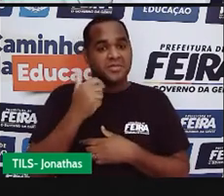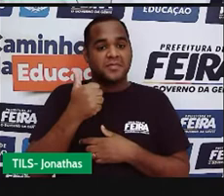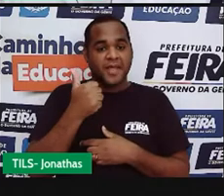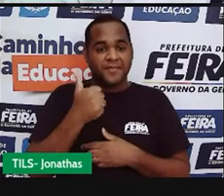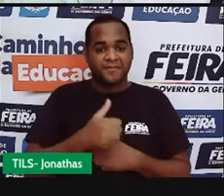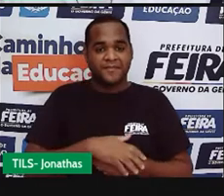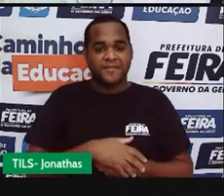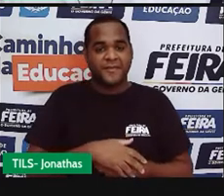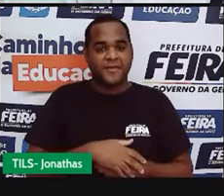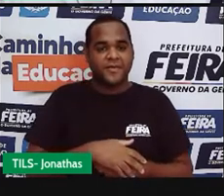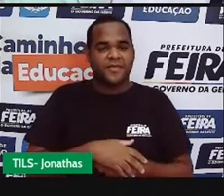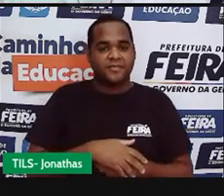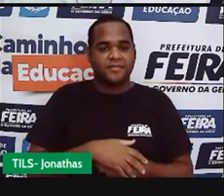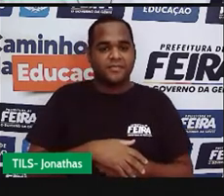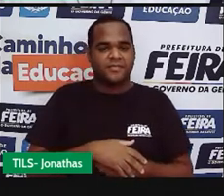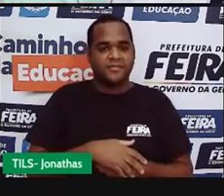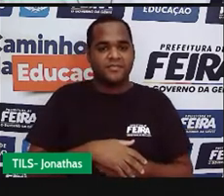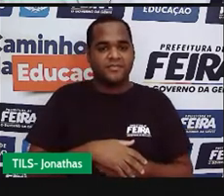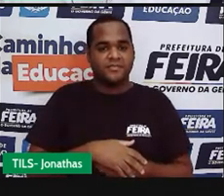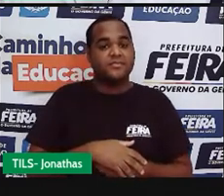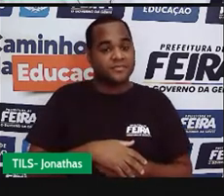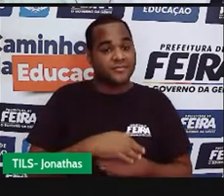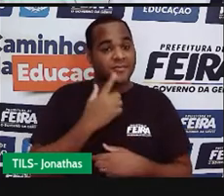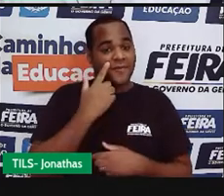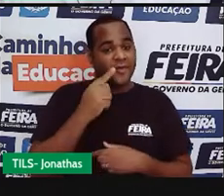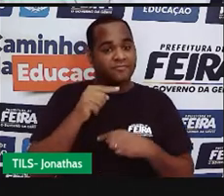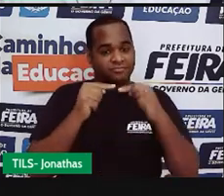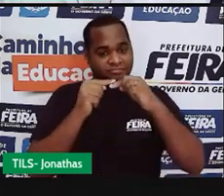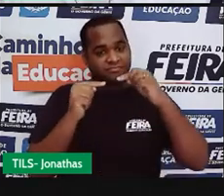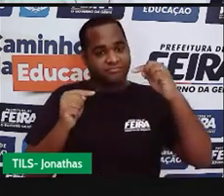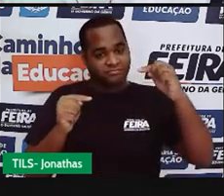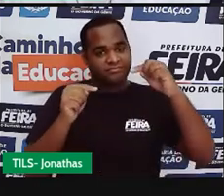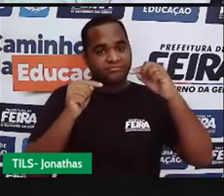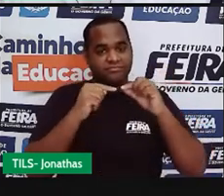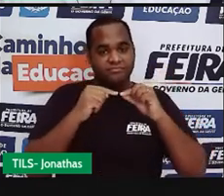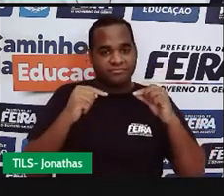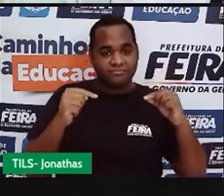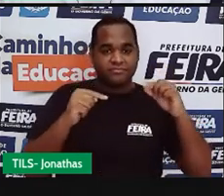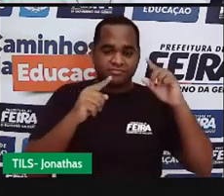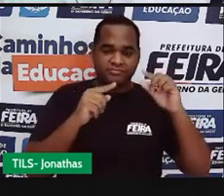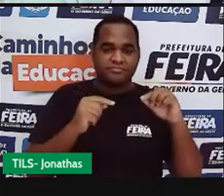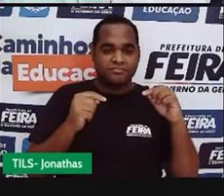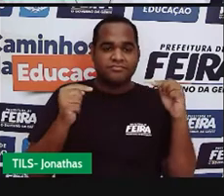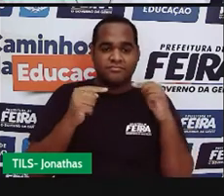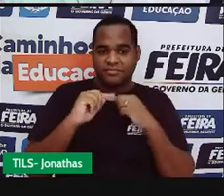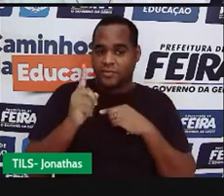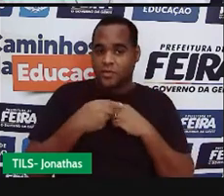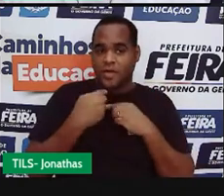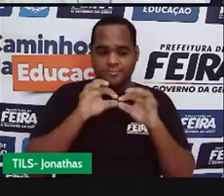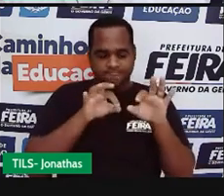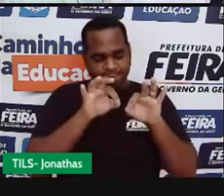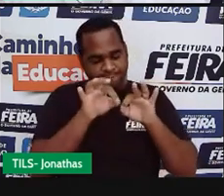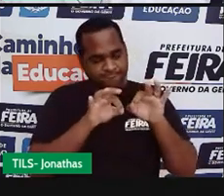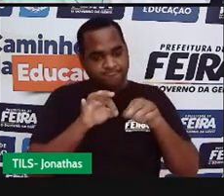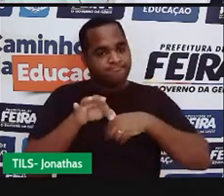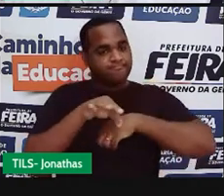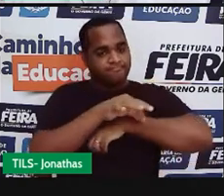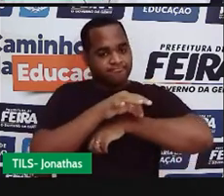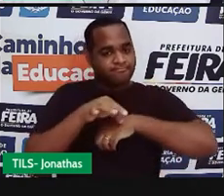Então, a gente, com essas medidas, a gente conseguiu construir um triângulo,